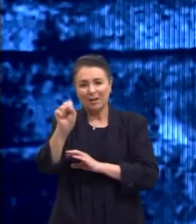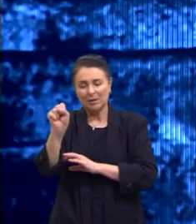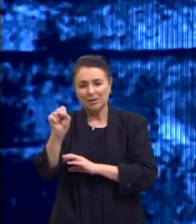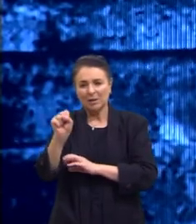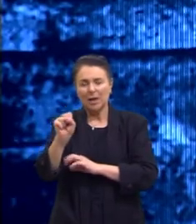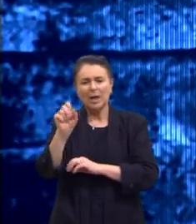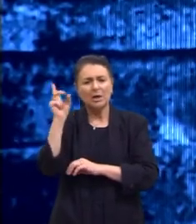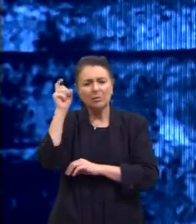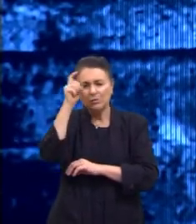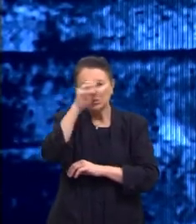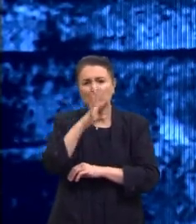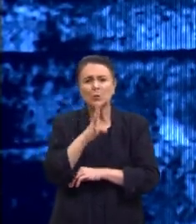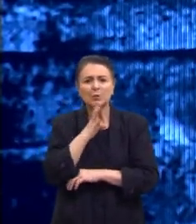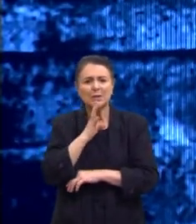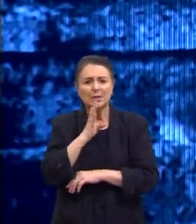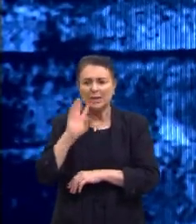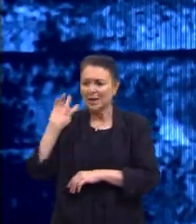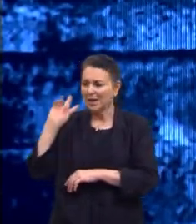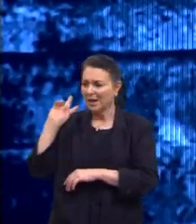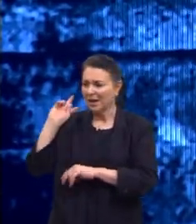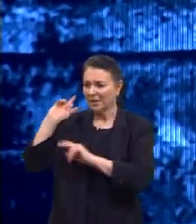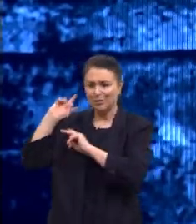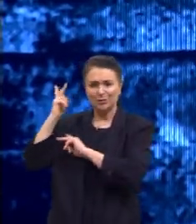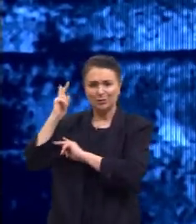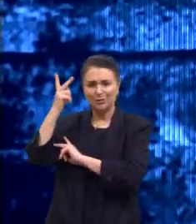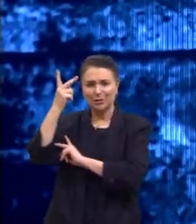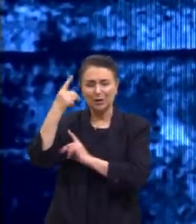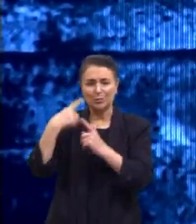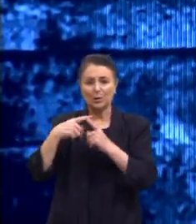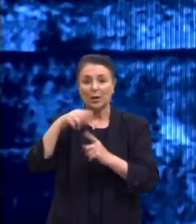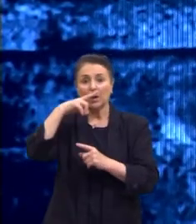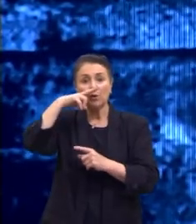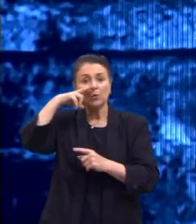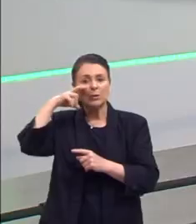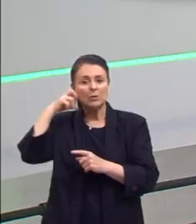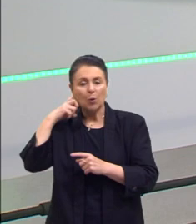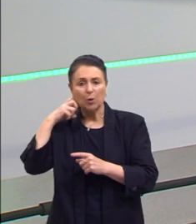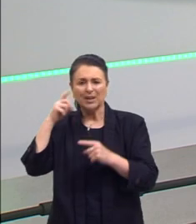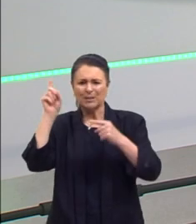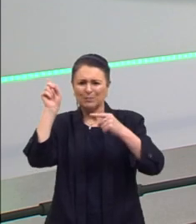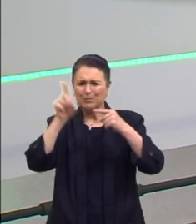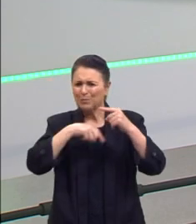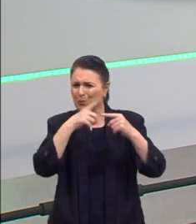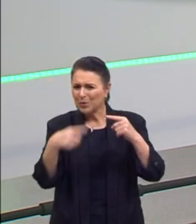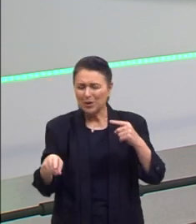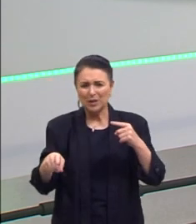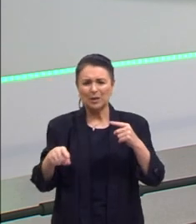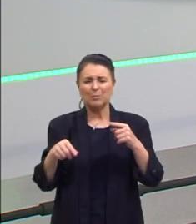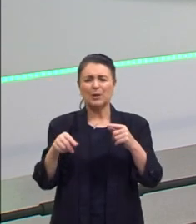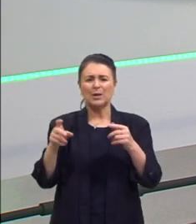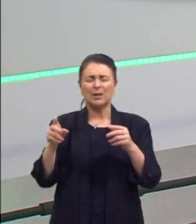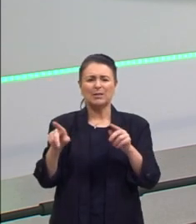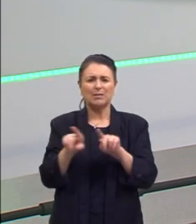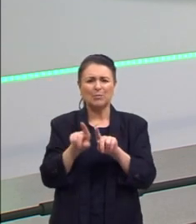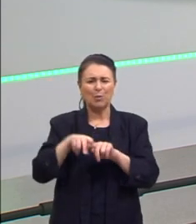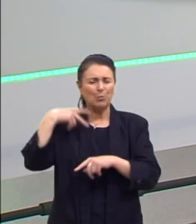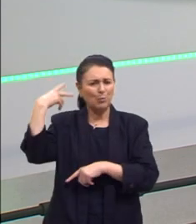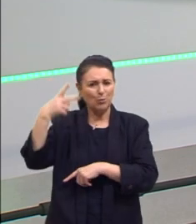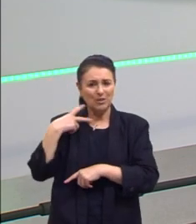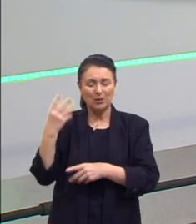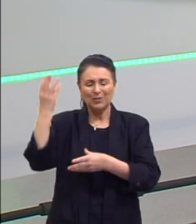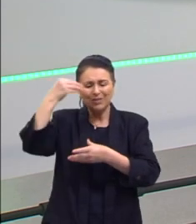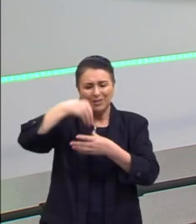conhecer essa história, esse processo, porque depois o Stalin vai promover a censura, a perseguição política. Então, mesmo na União